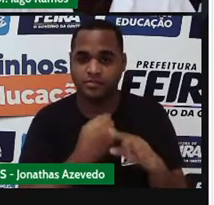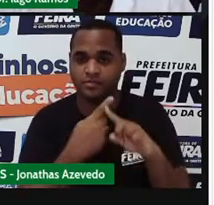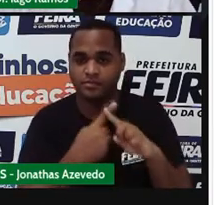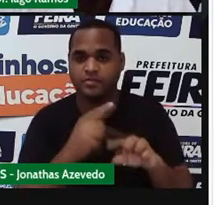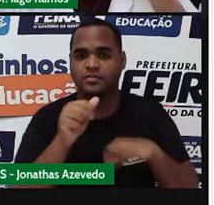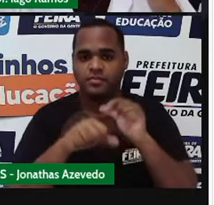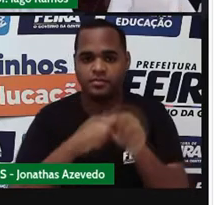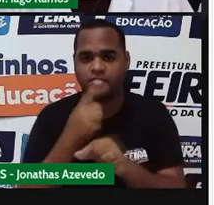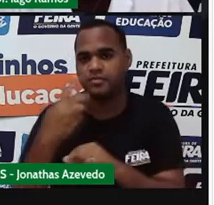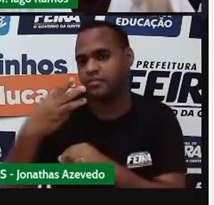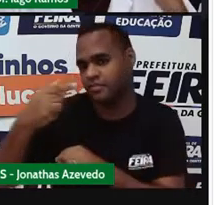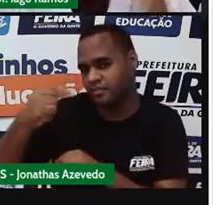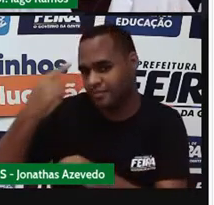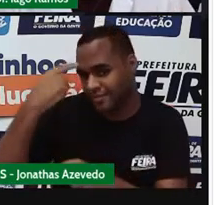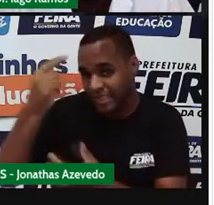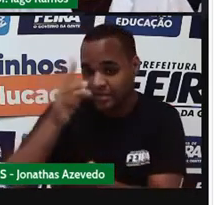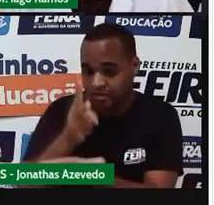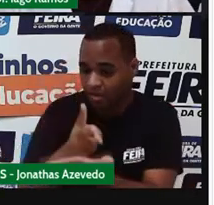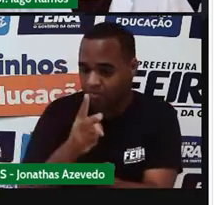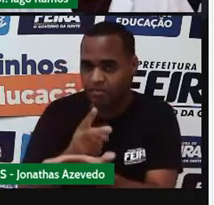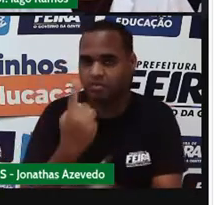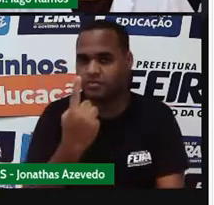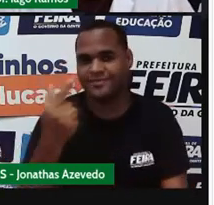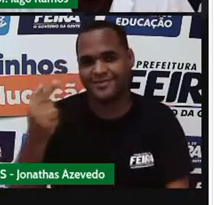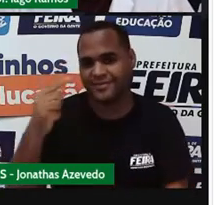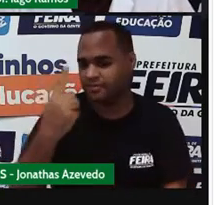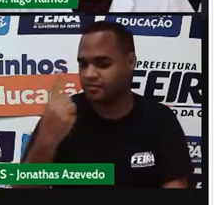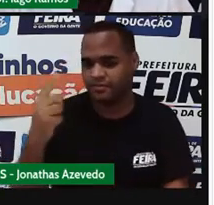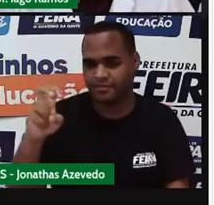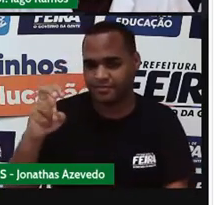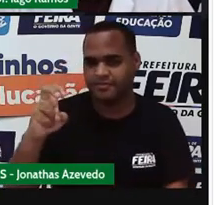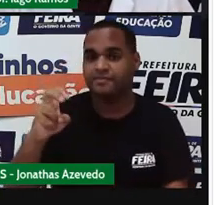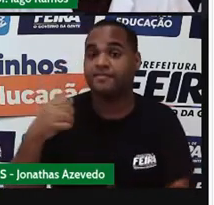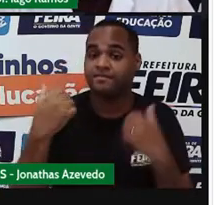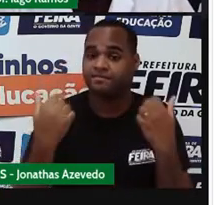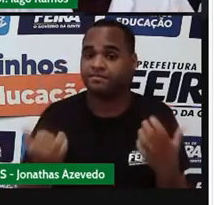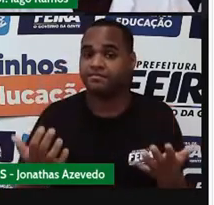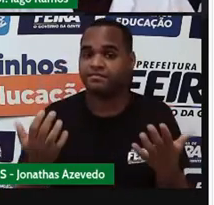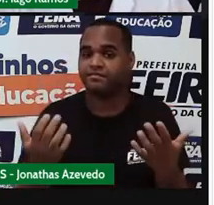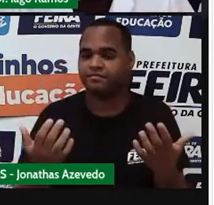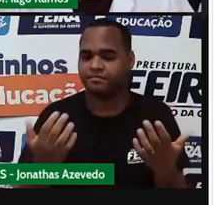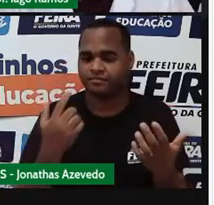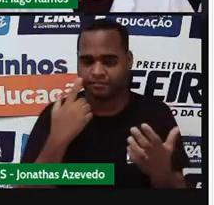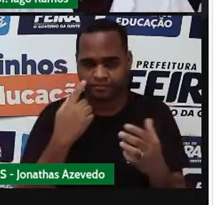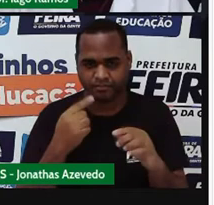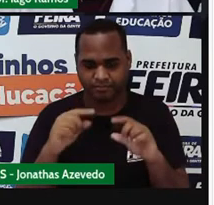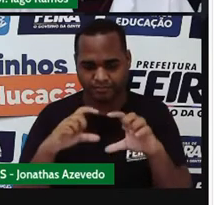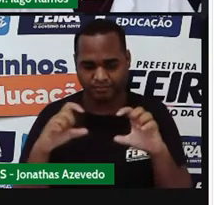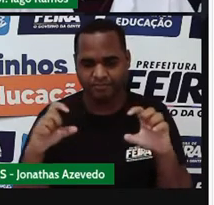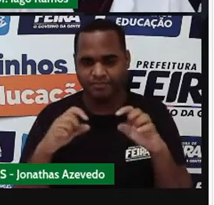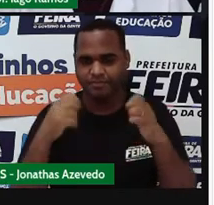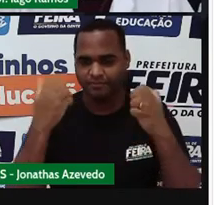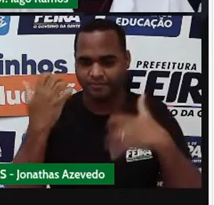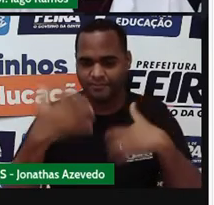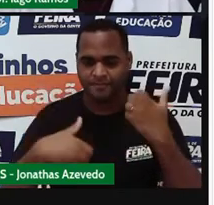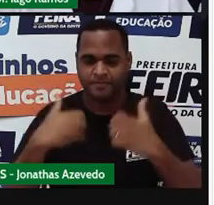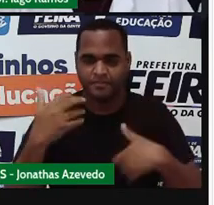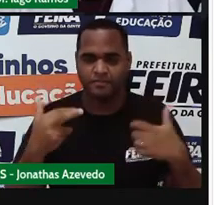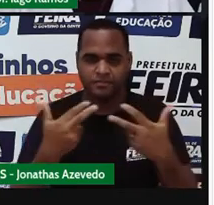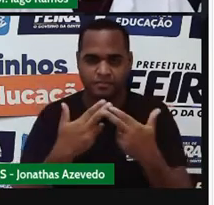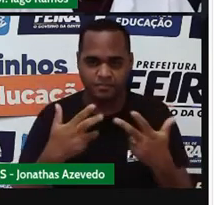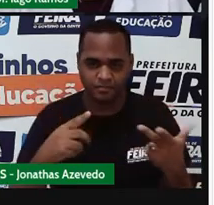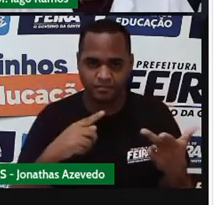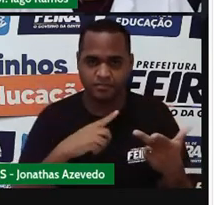resultado é 115, tá? Então, essa expressão aqui que a gente acabou de escrever,